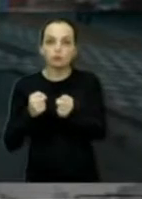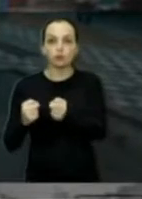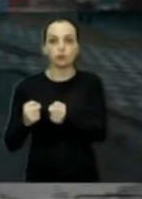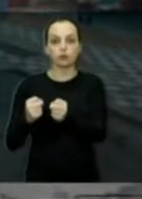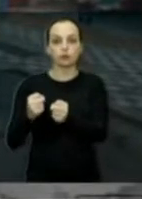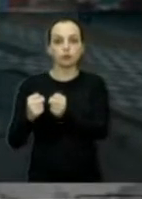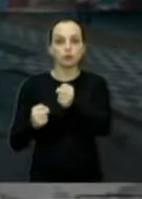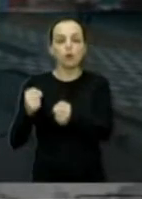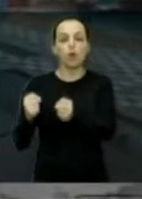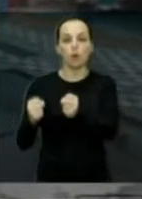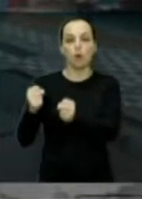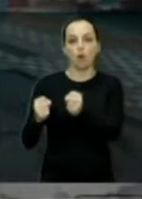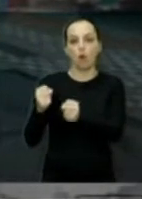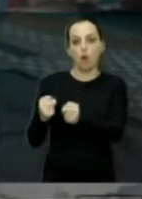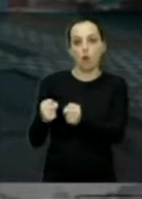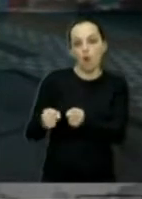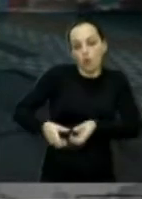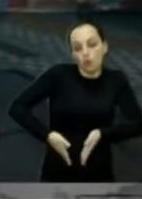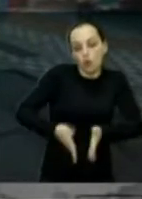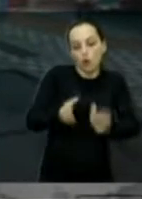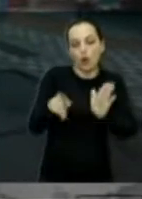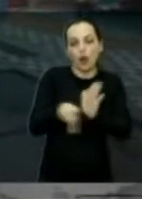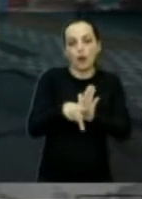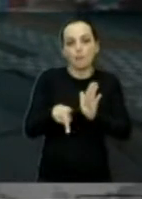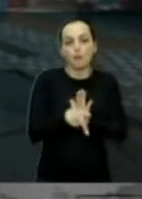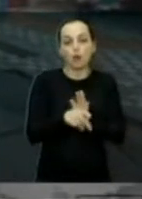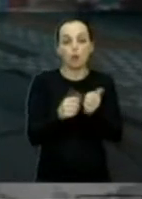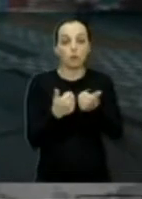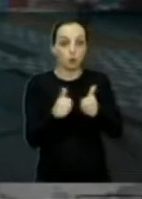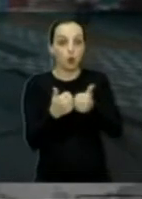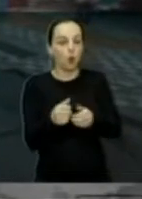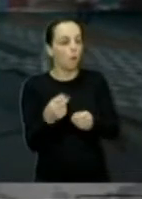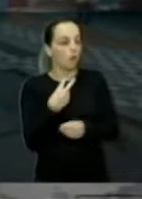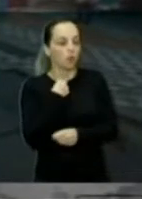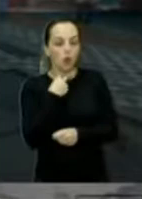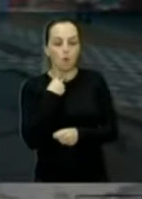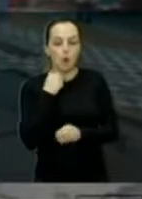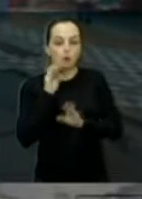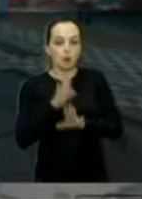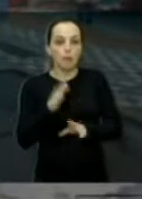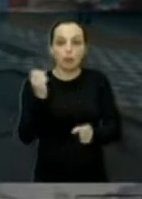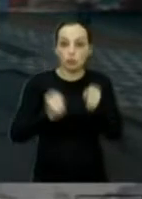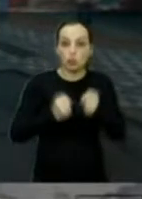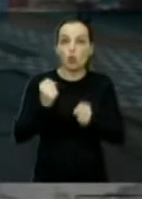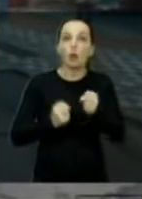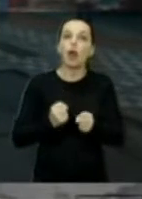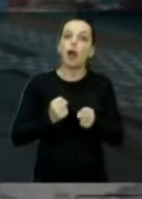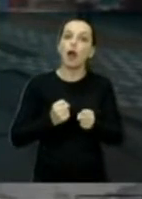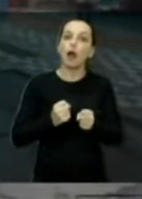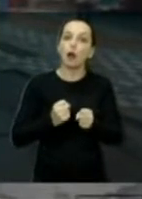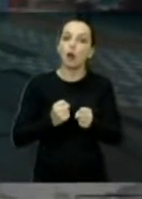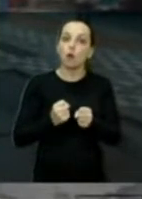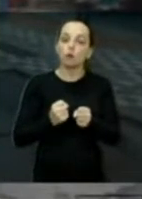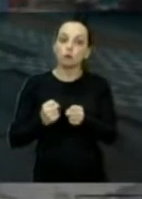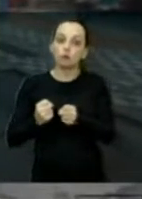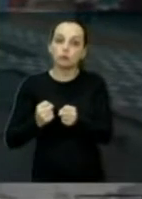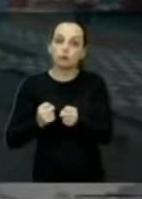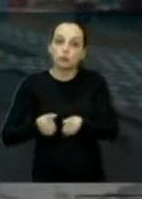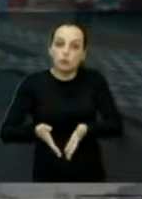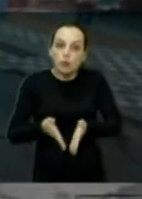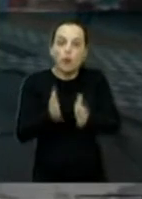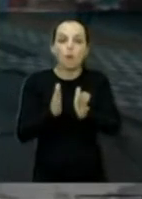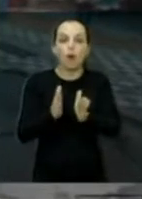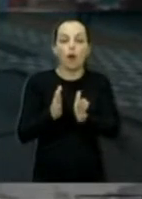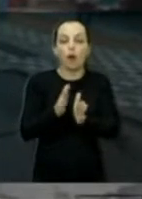não pode andar na faixa exclusiva de ônibus, mas você pode entrar, se estiver conduzindo um veículo, naquela rua que